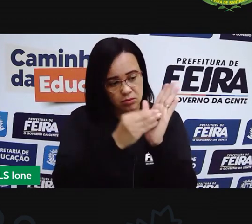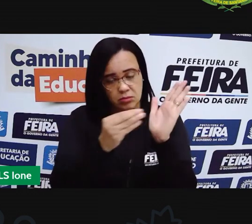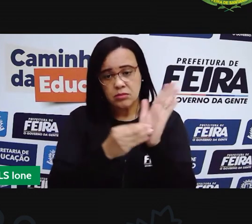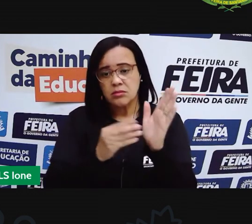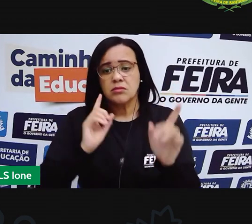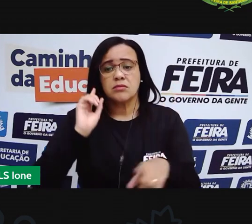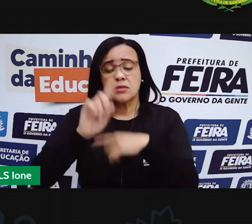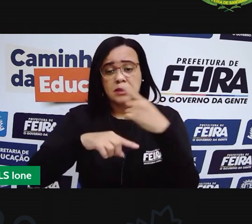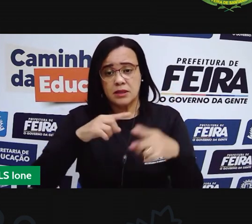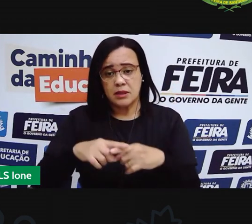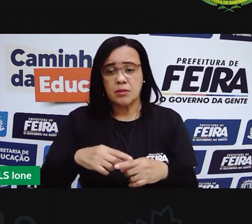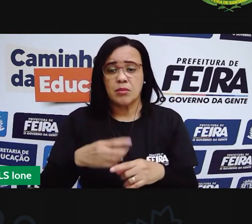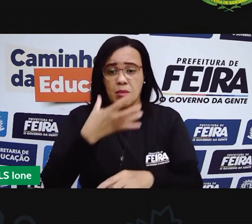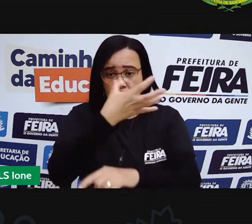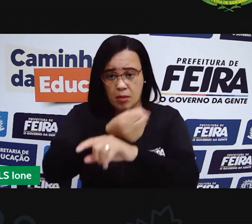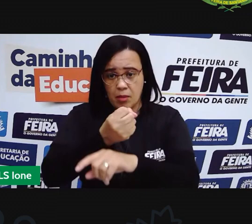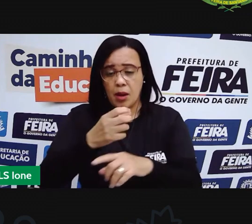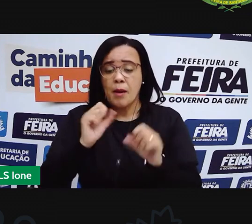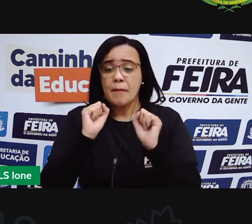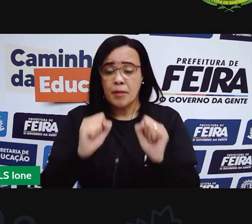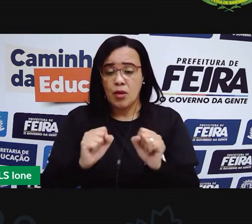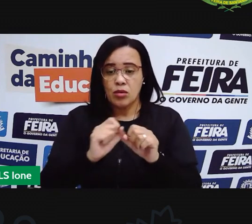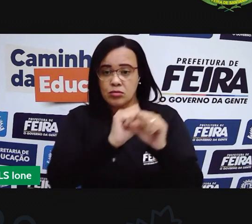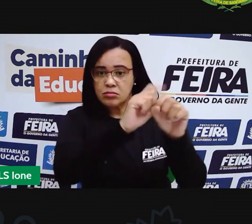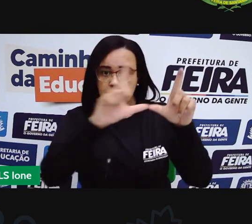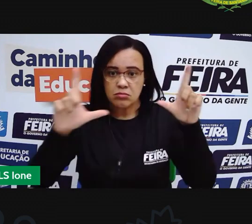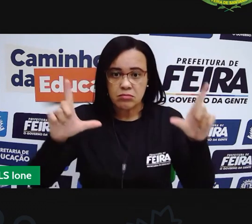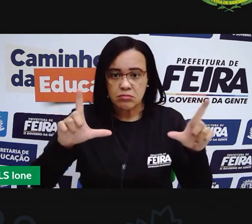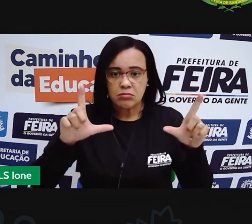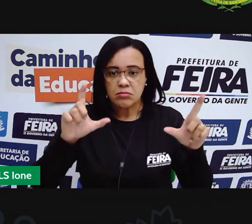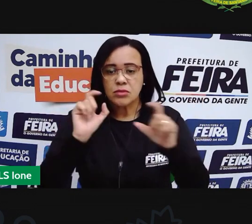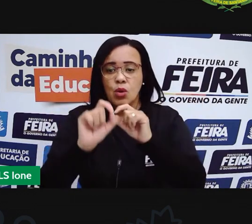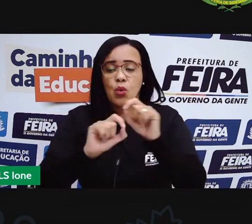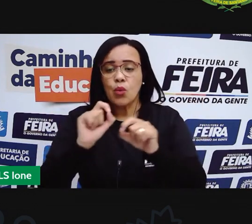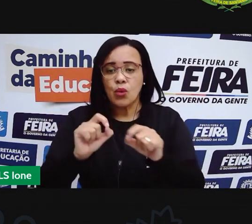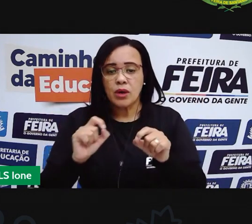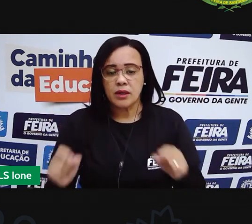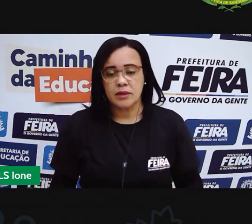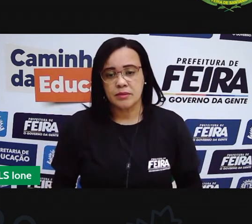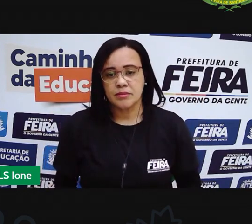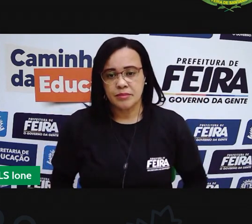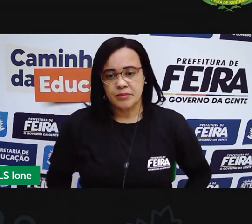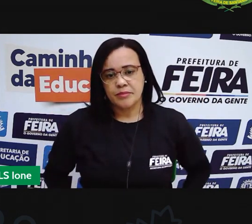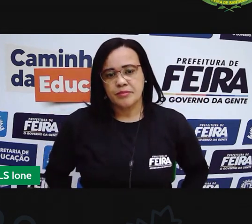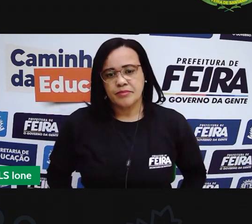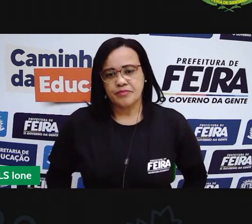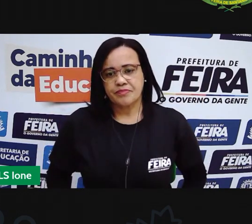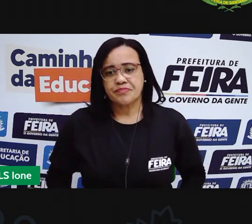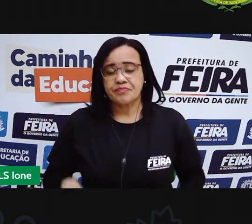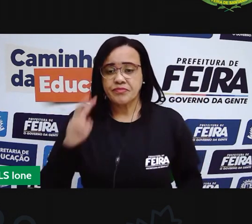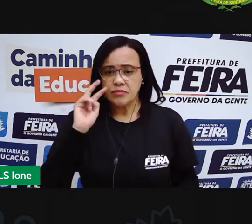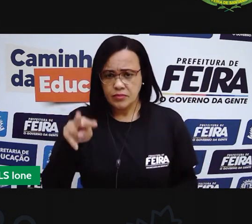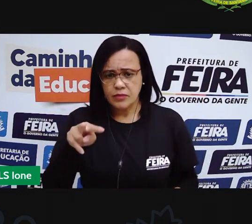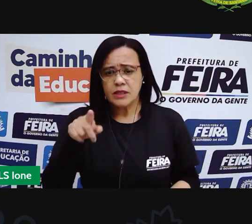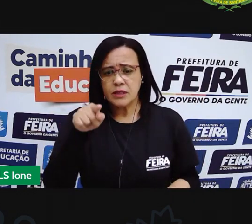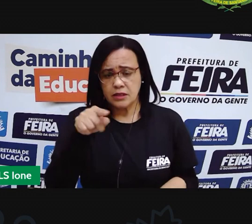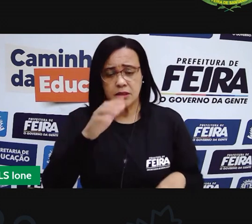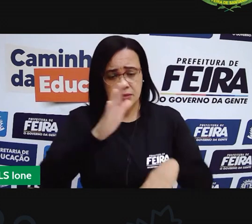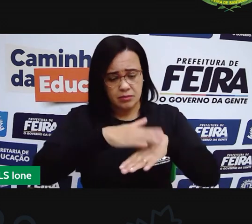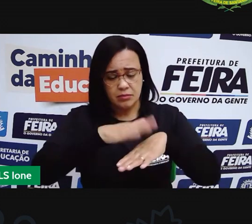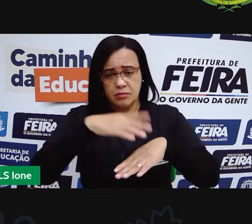possa fazer esse desenho da rota. Tá certo?